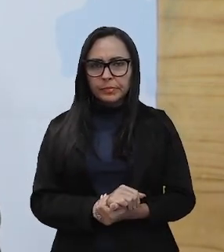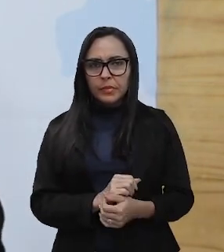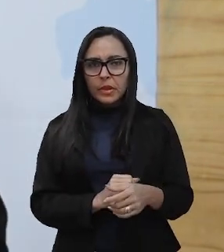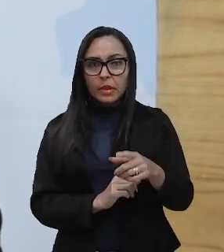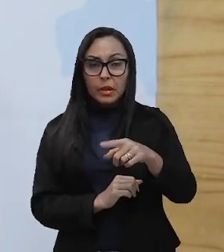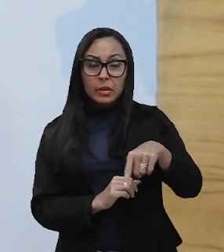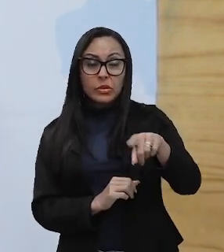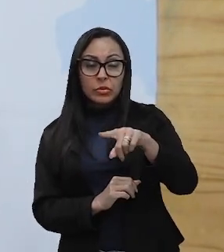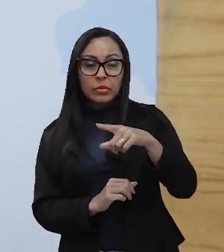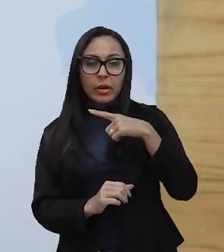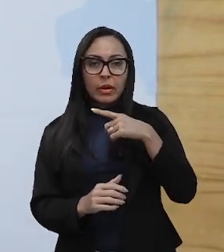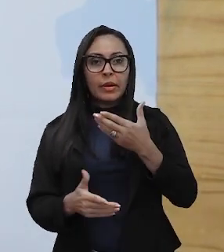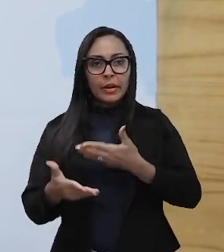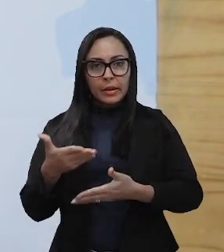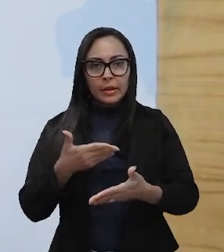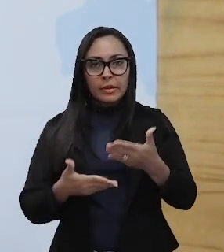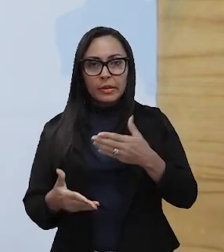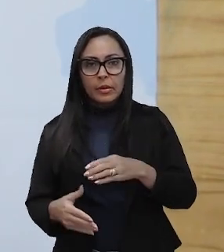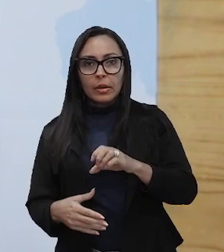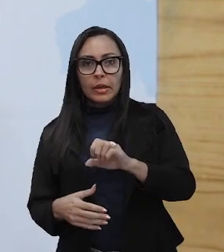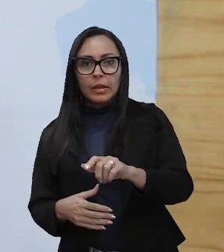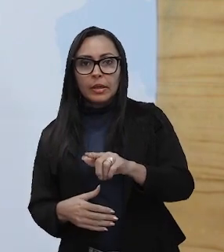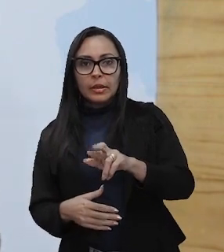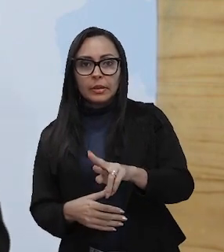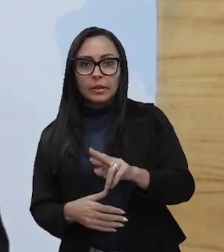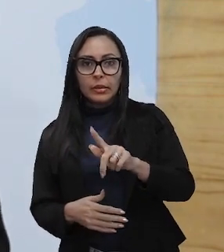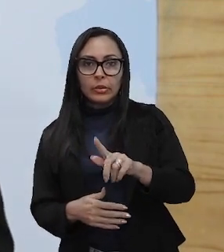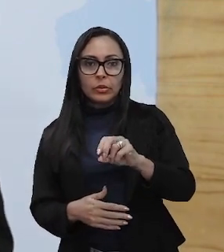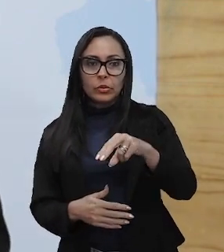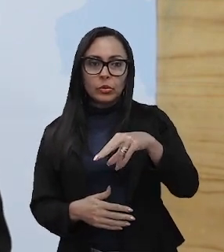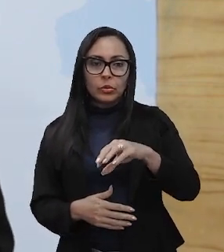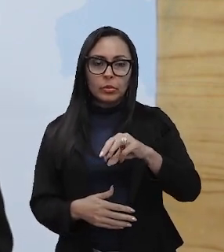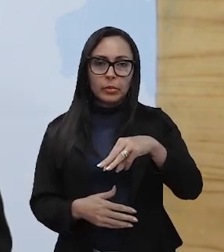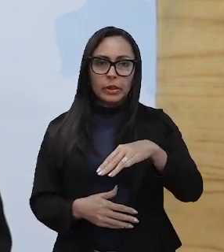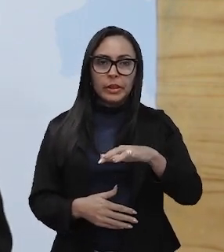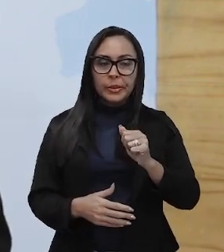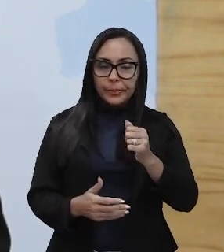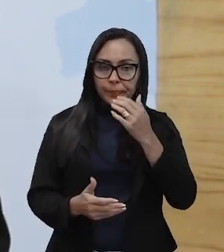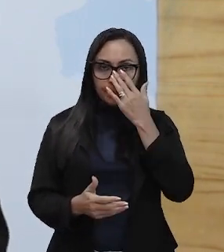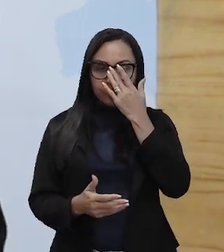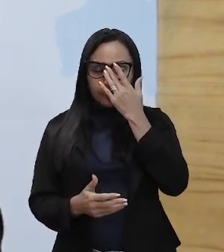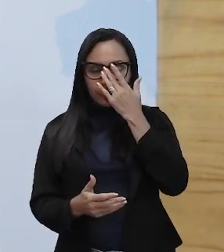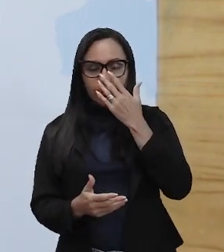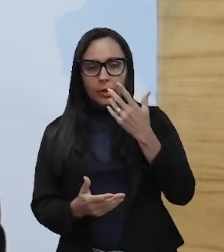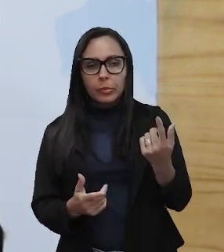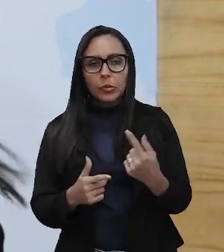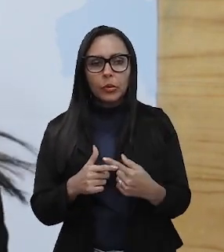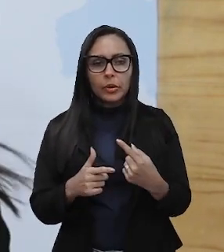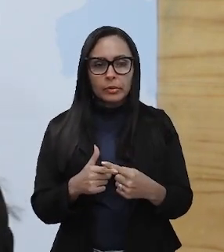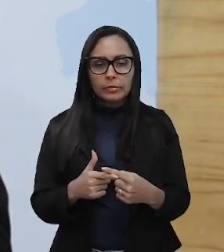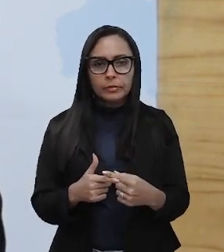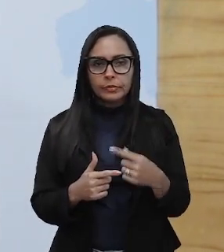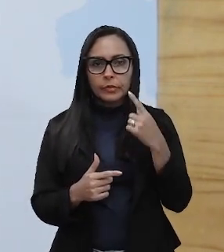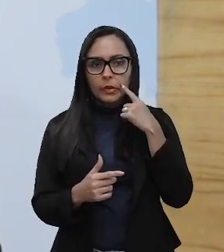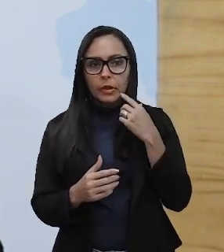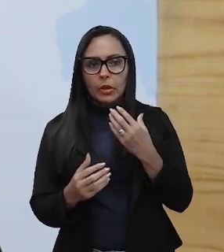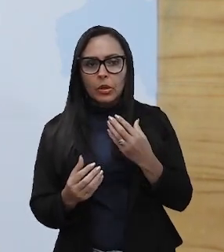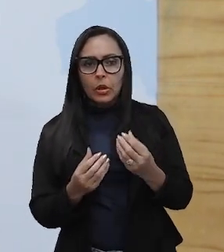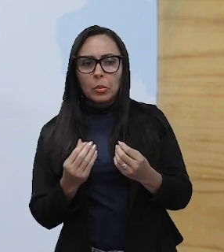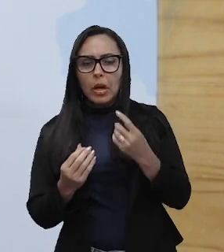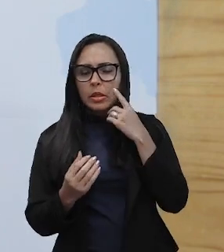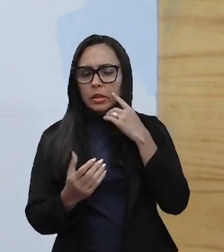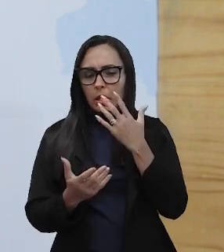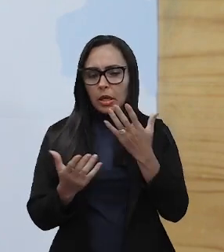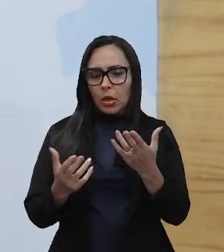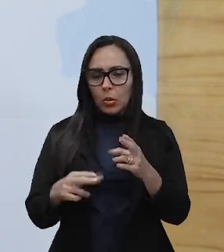isso está relacionado à Ergonomia. E por que razão isso está relacionado à Ergonomia? Porque a forma que a cadeira